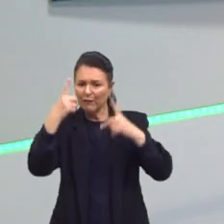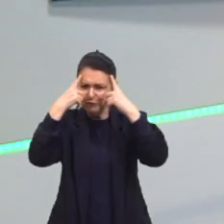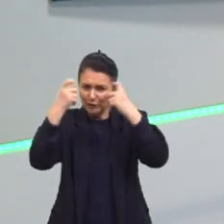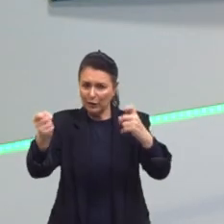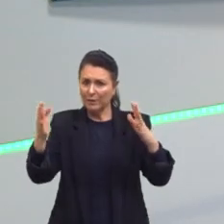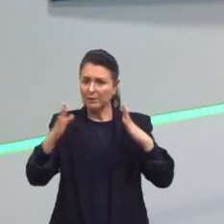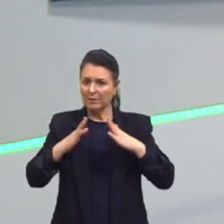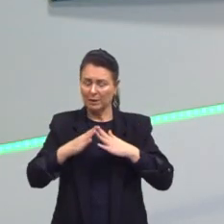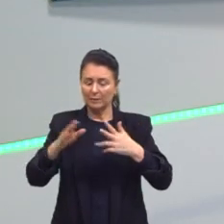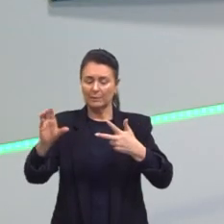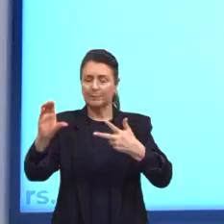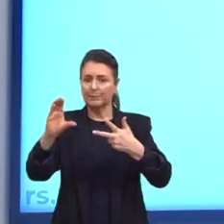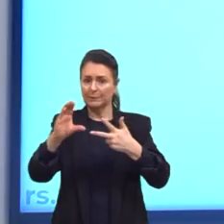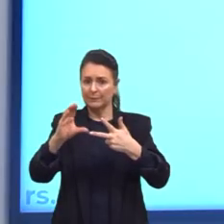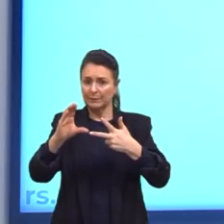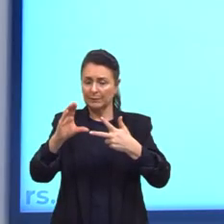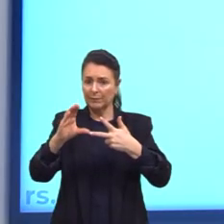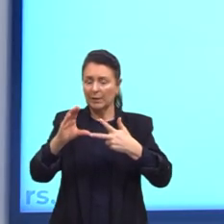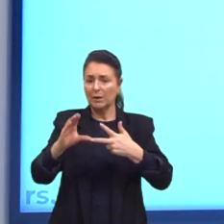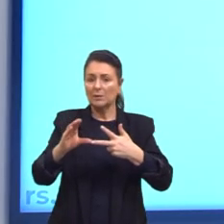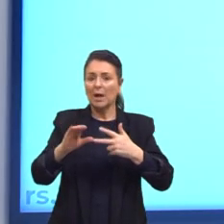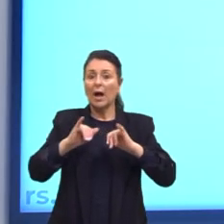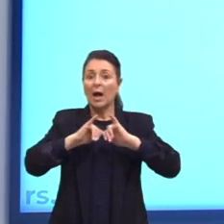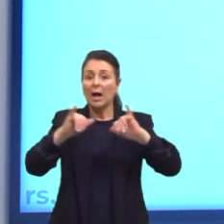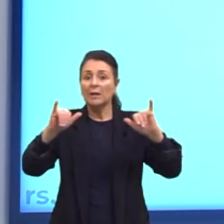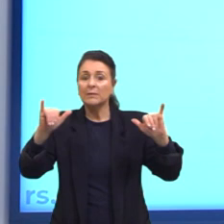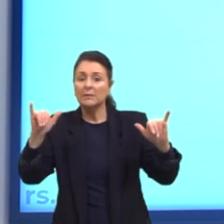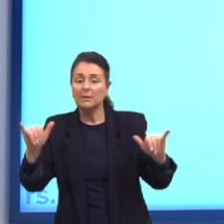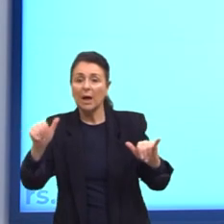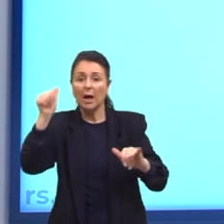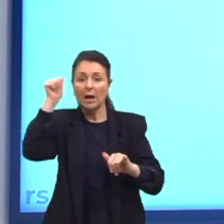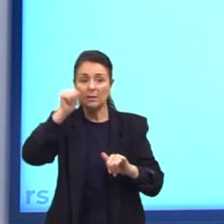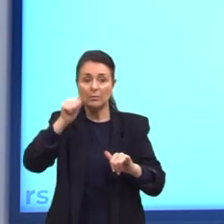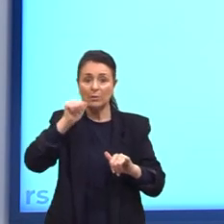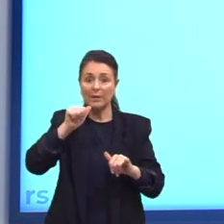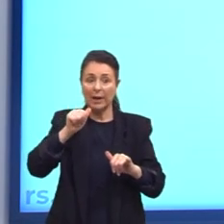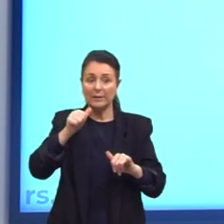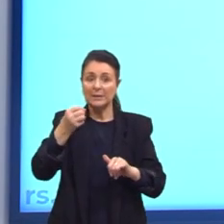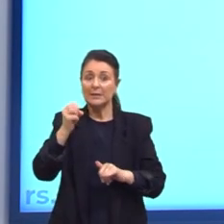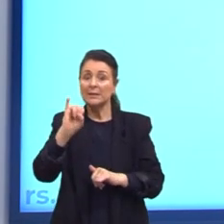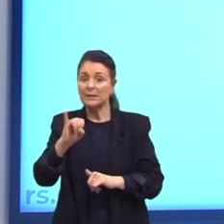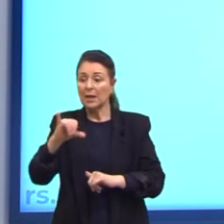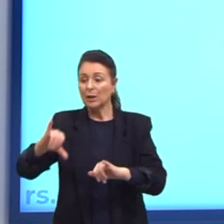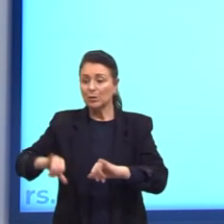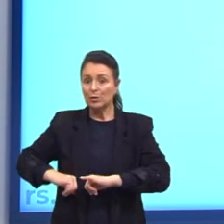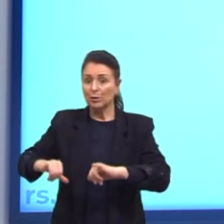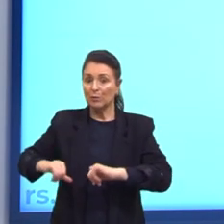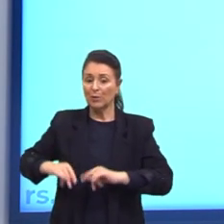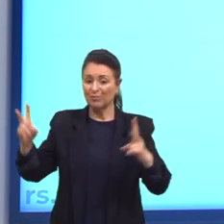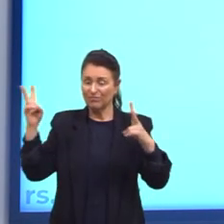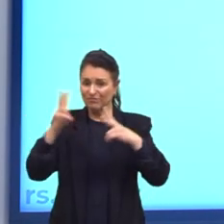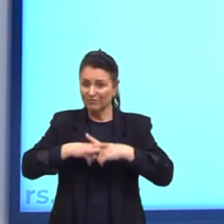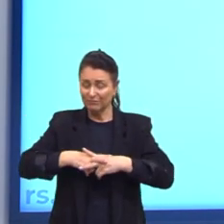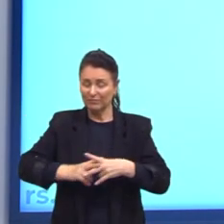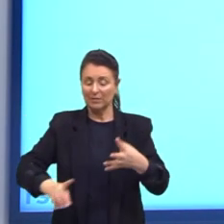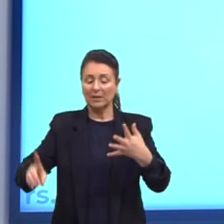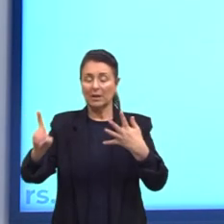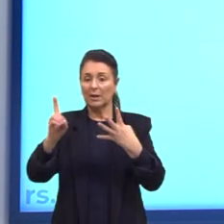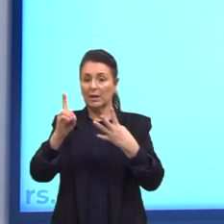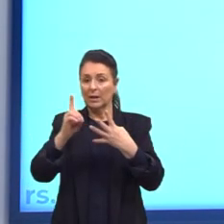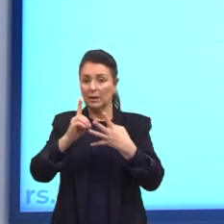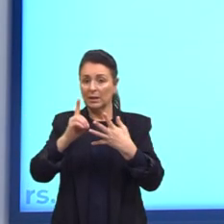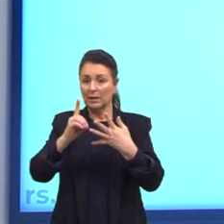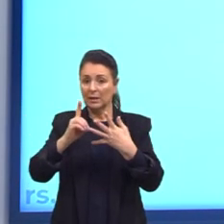Letra C. Instruir as mulheres sobre o que fazer em caso de agressão. Letra D. Despertar nas